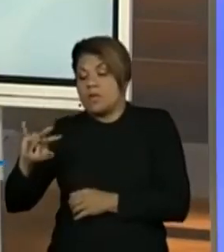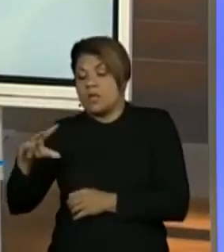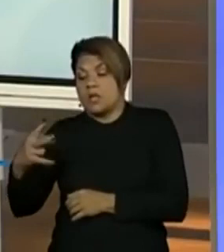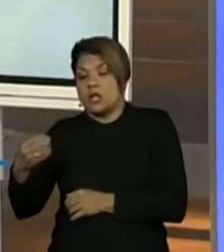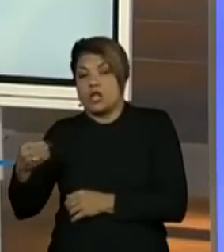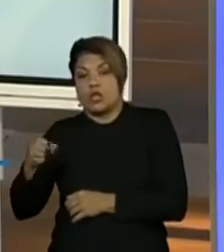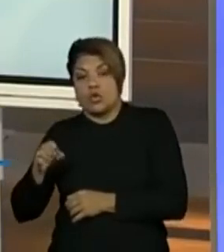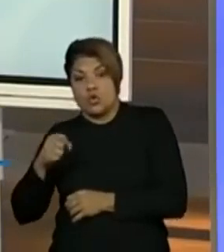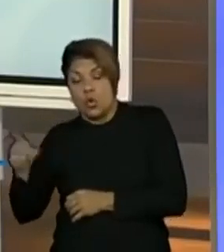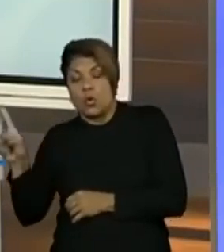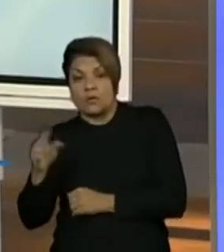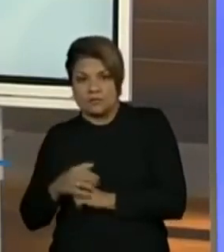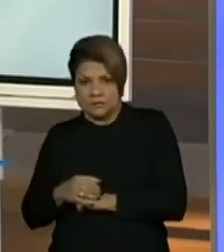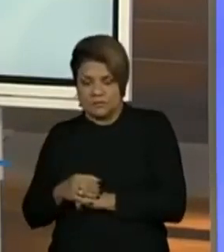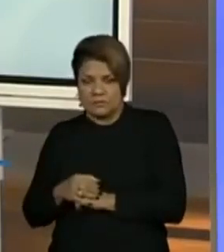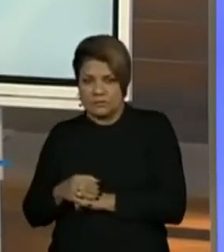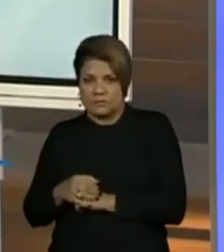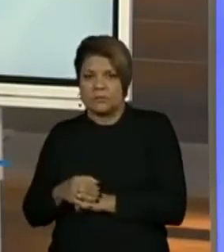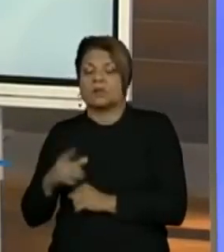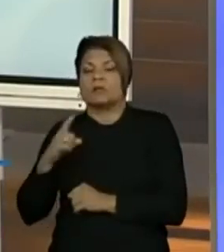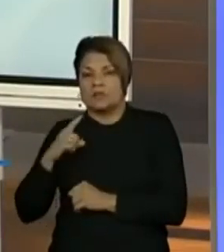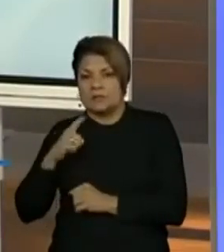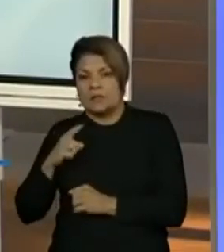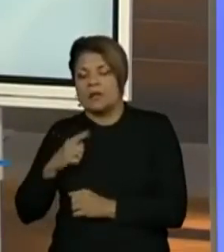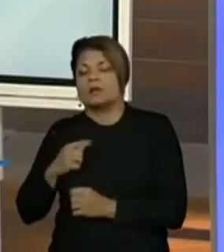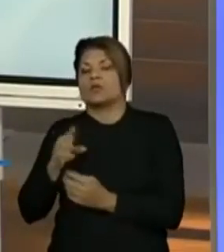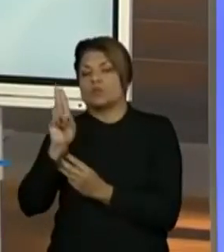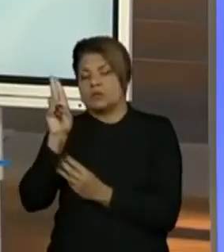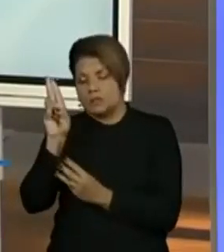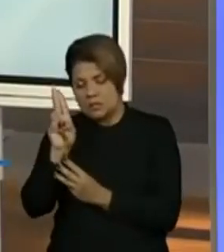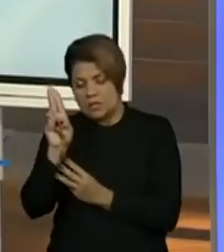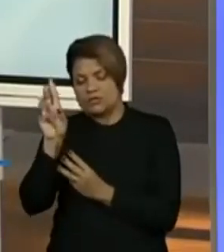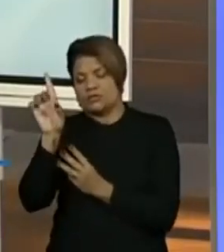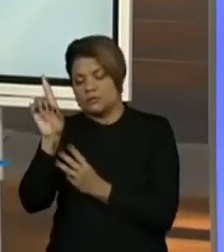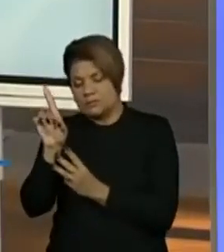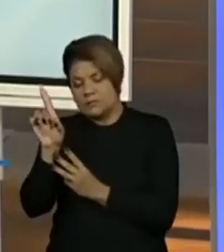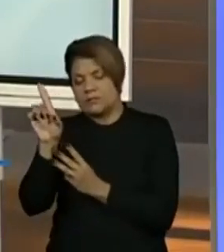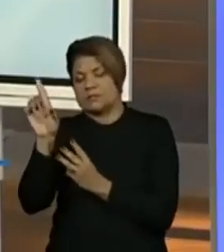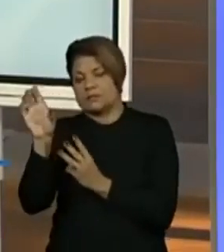sétima ordem, com unidade, dezena e centena novamente.